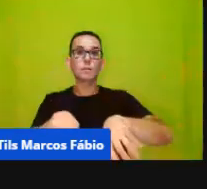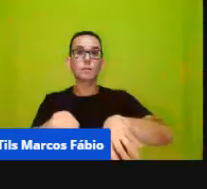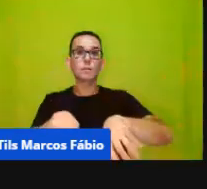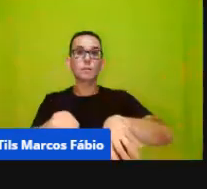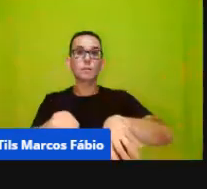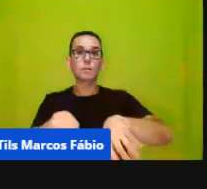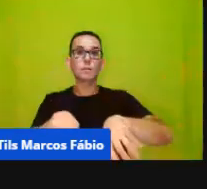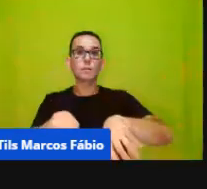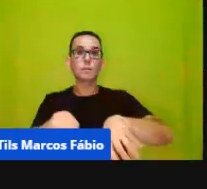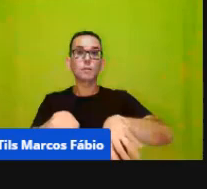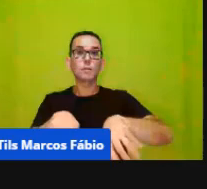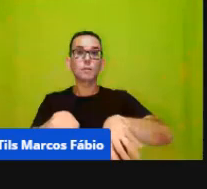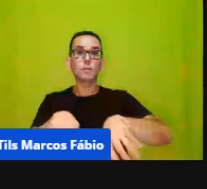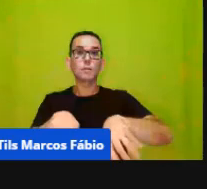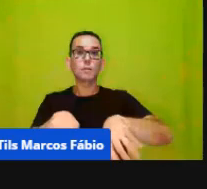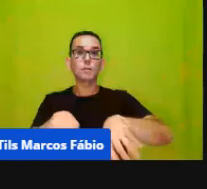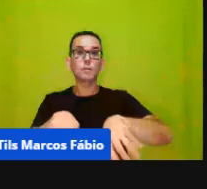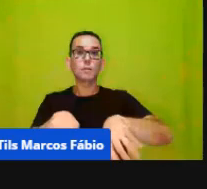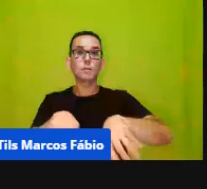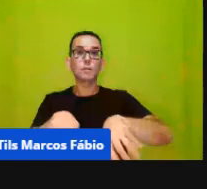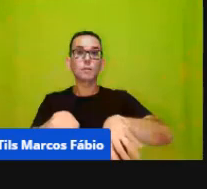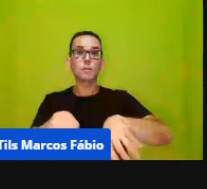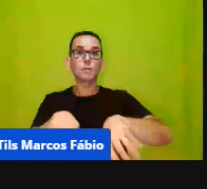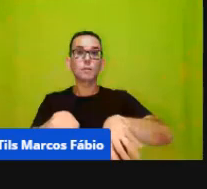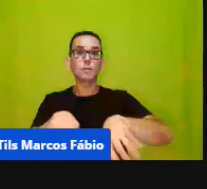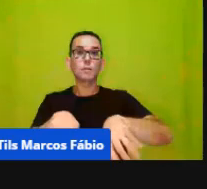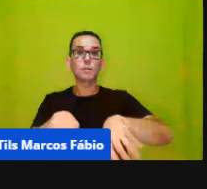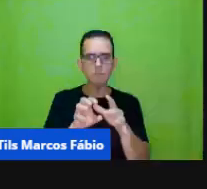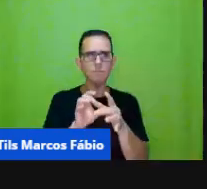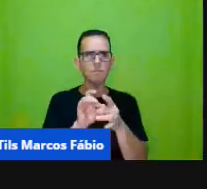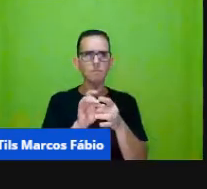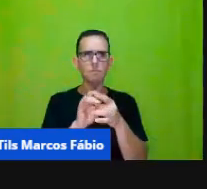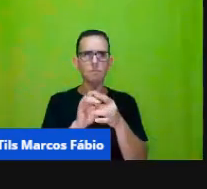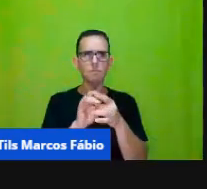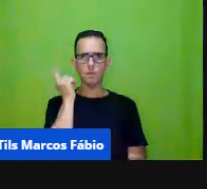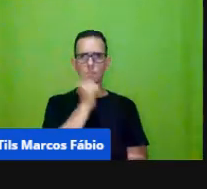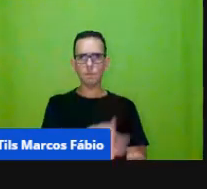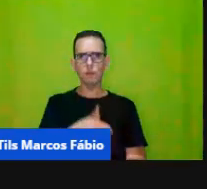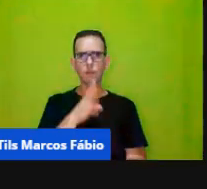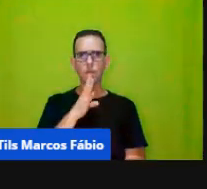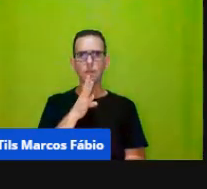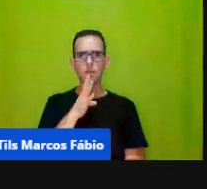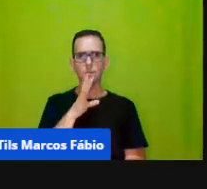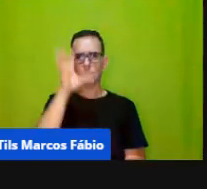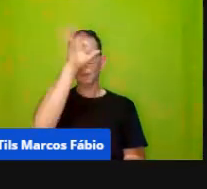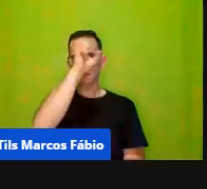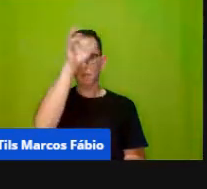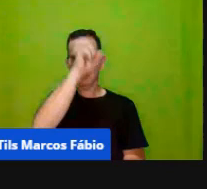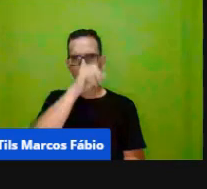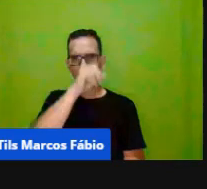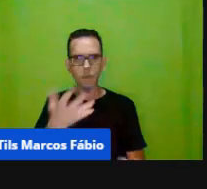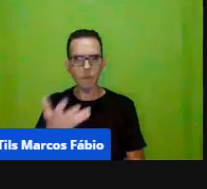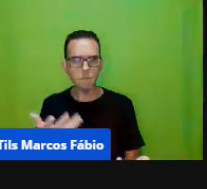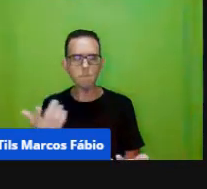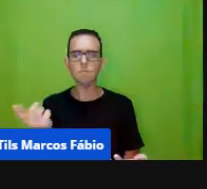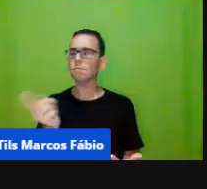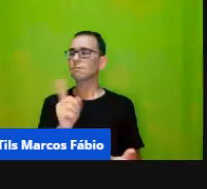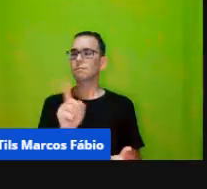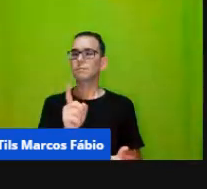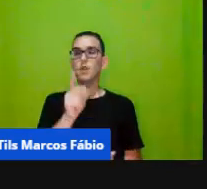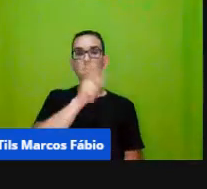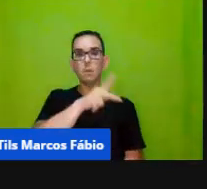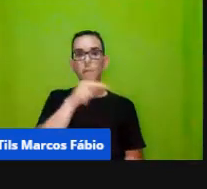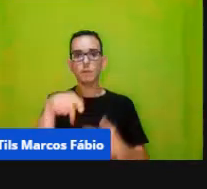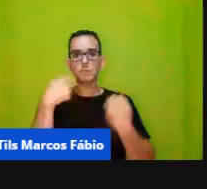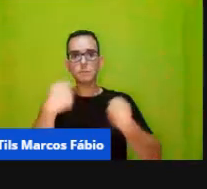para ela brincar livremente ela não alcança esses conhecimentos é necessário que o professor ensine as regras e principalmente